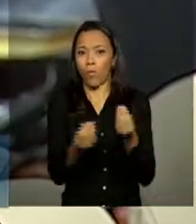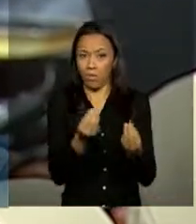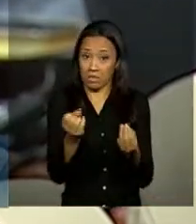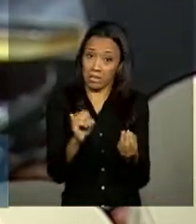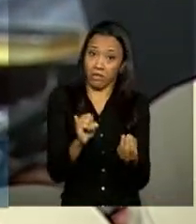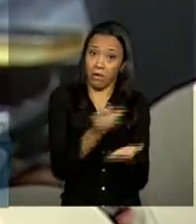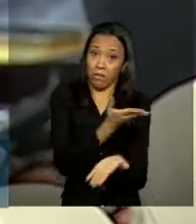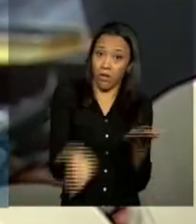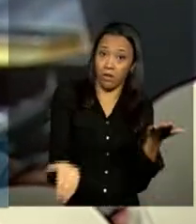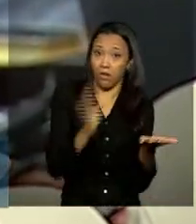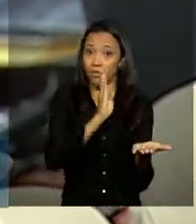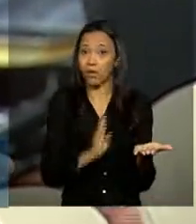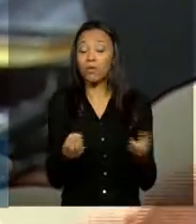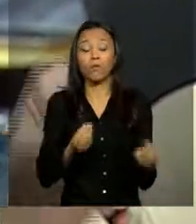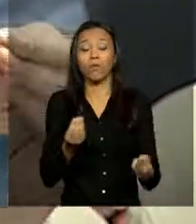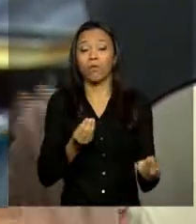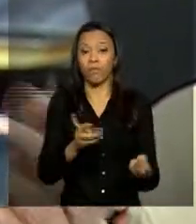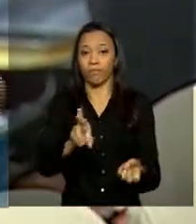a isso.